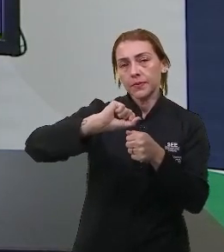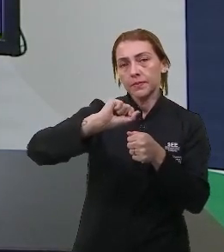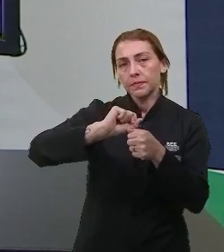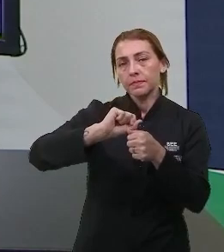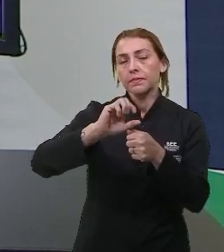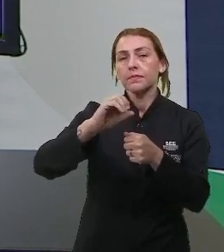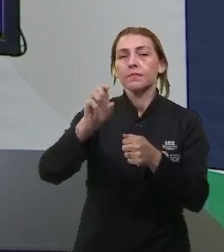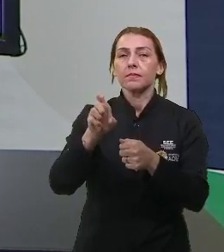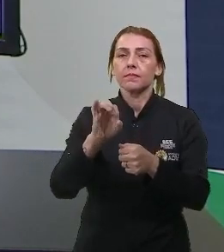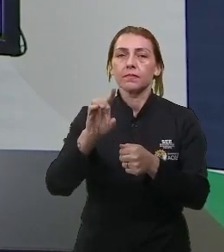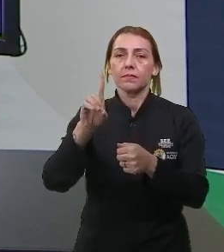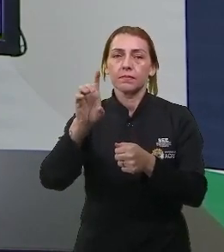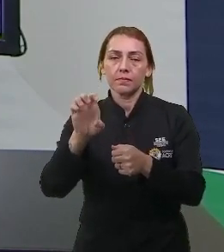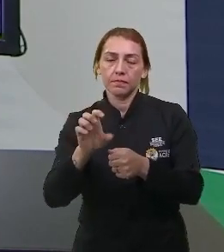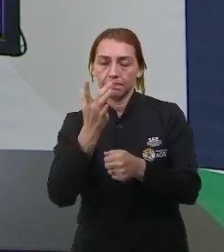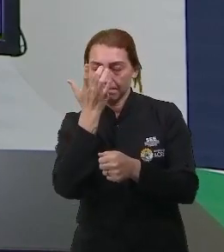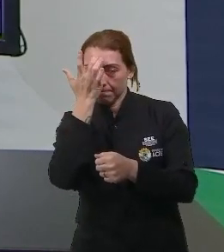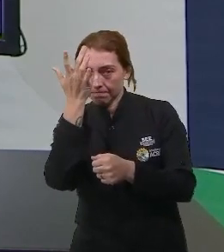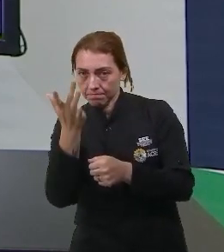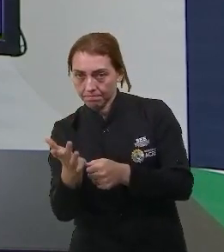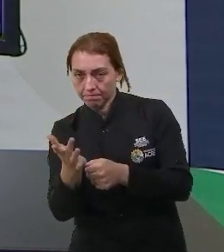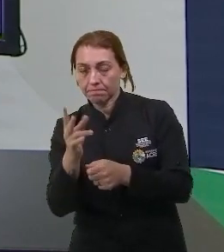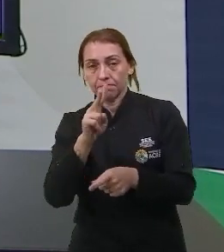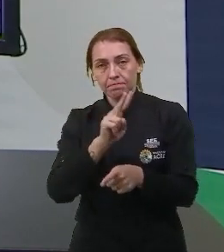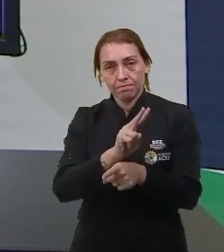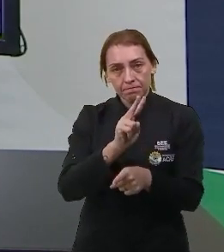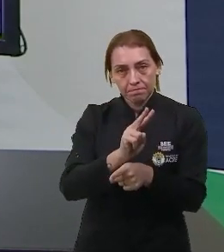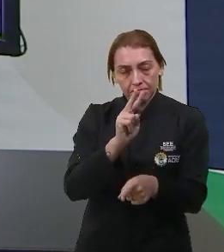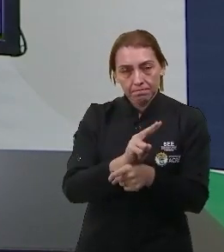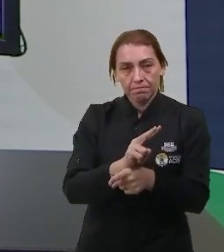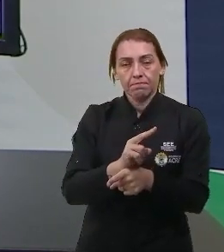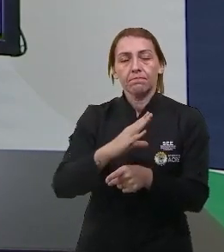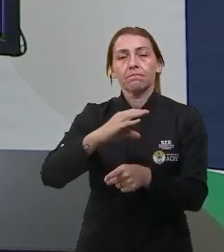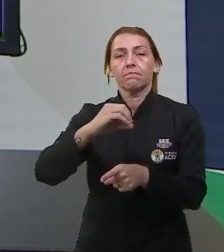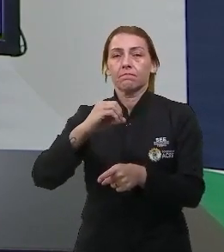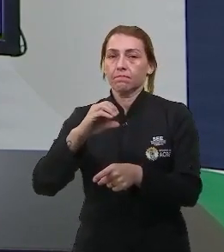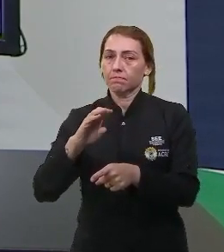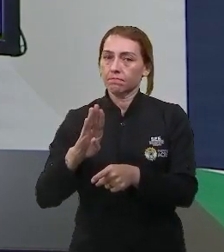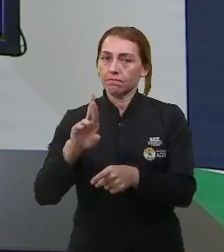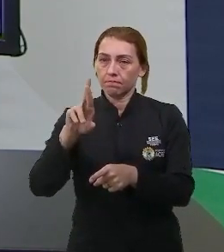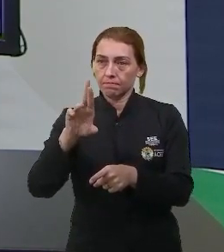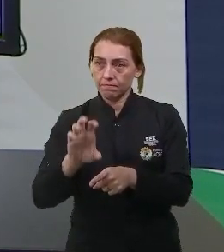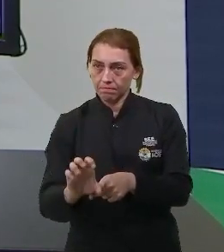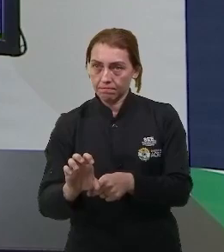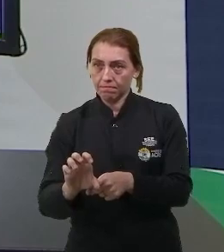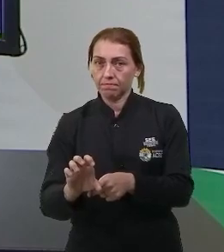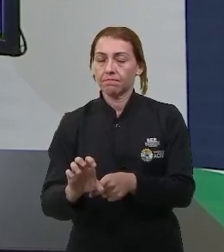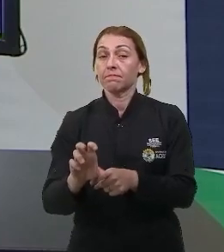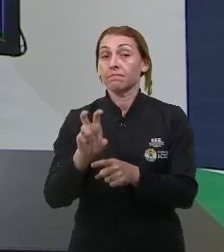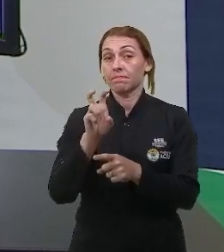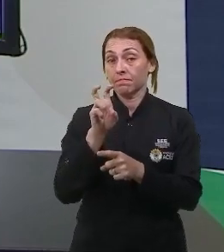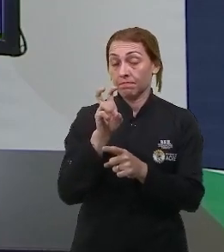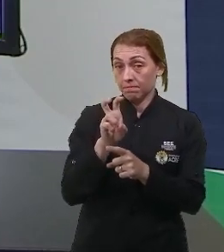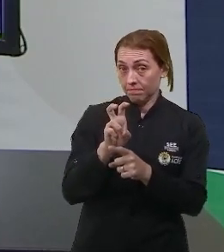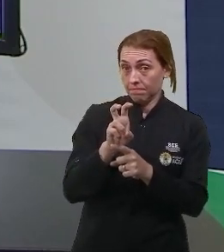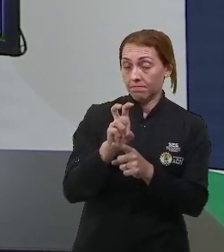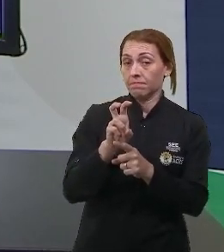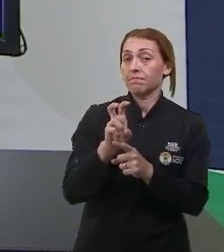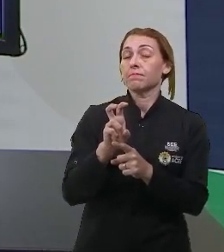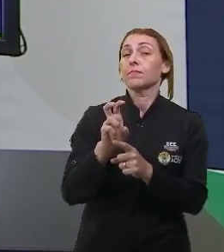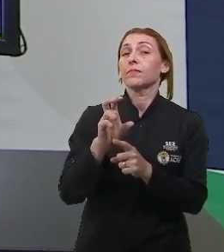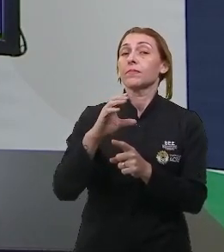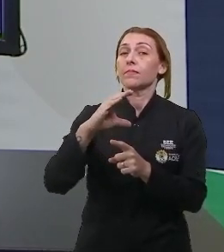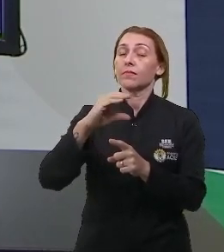oxide facilmente protegendo o cobre da oxidação. Enquanto a tinta 5 oxida, o